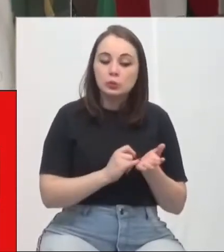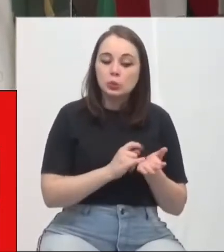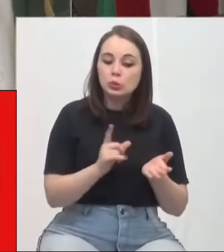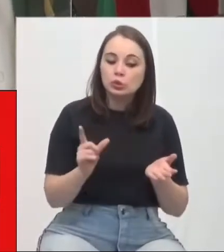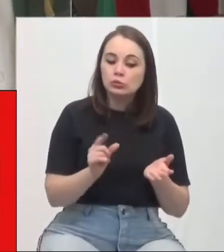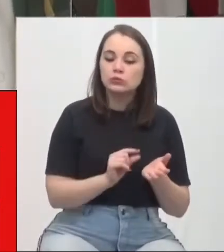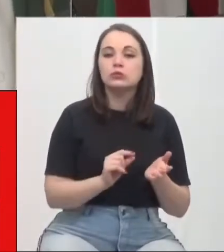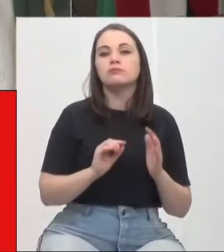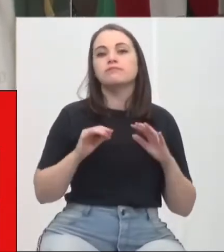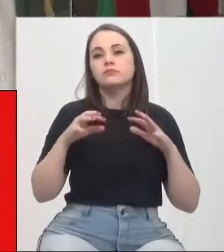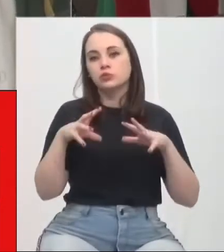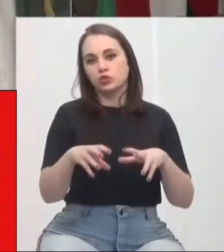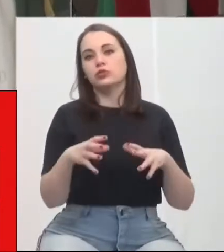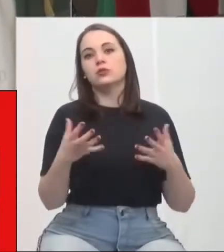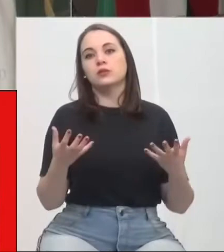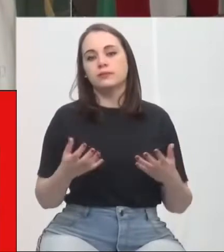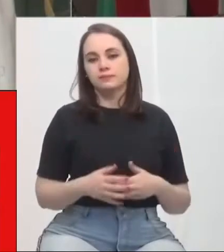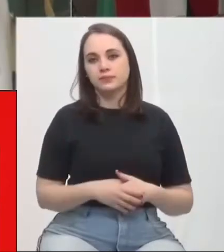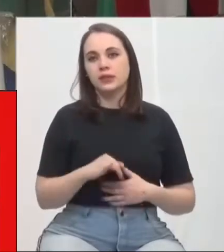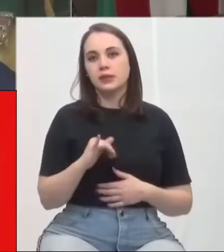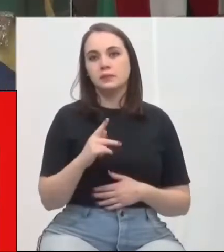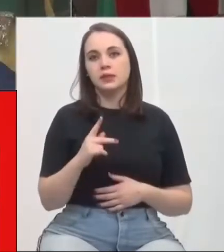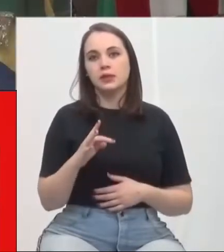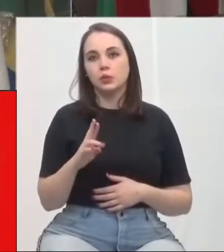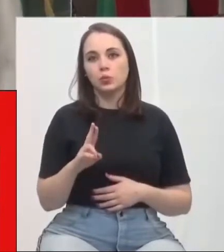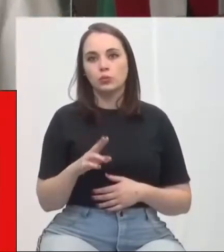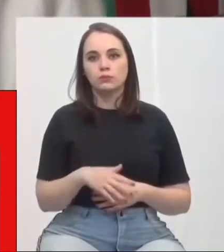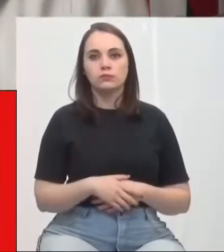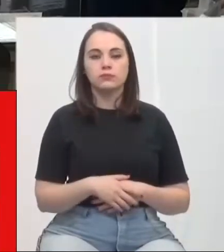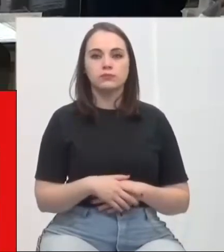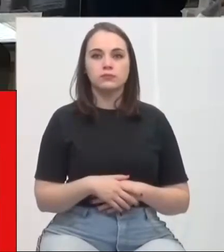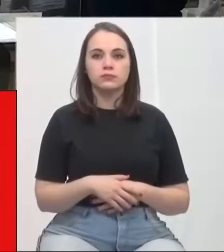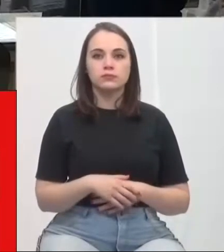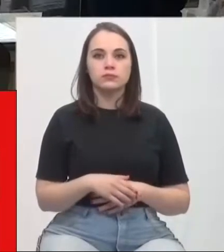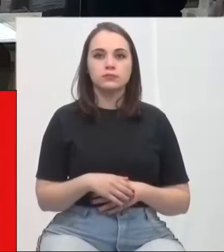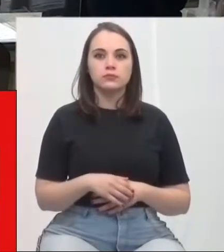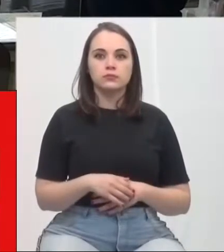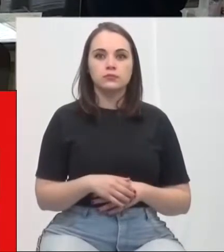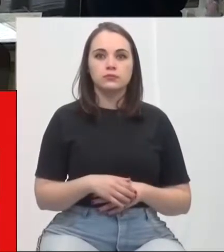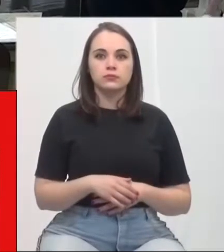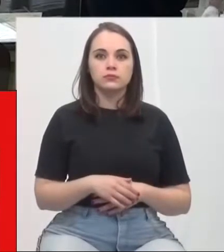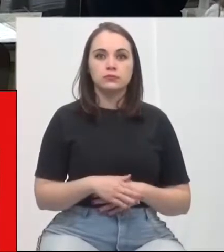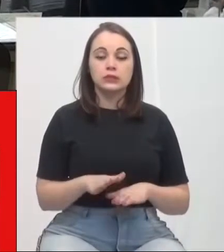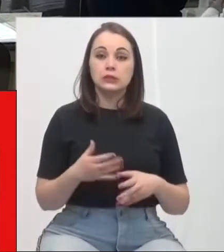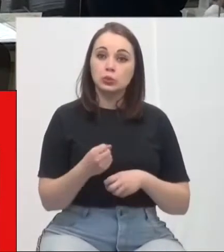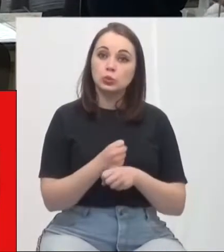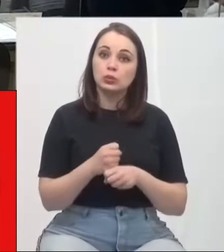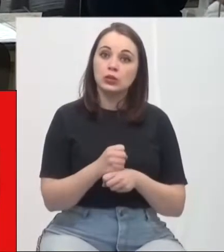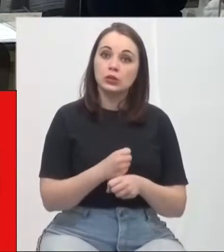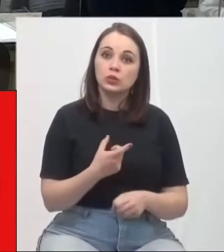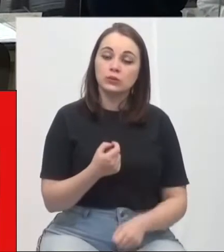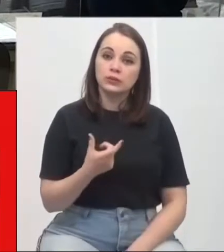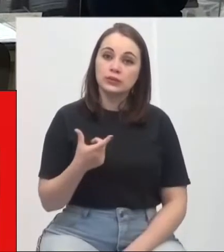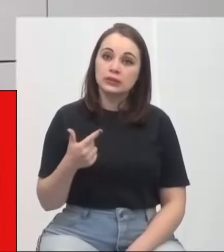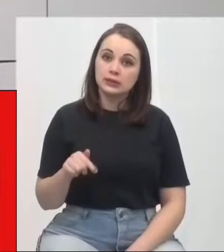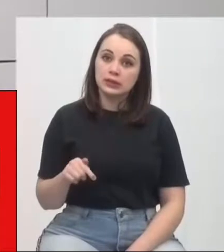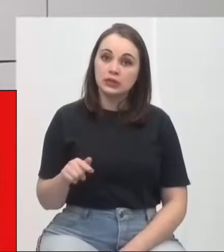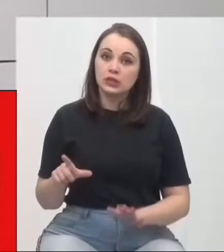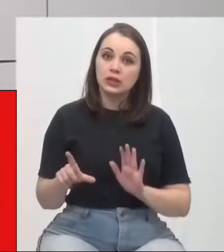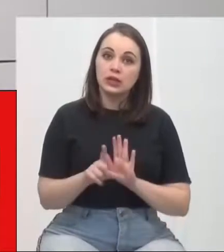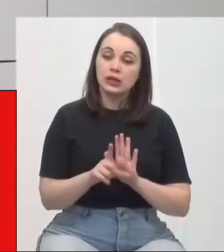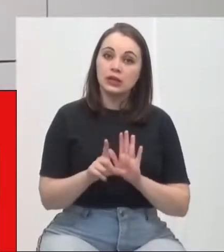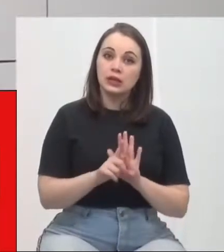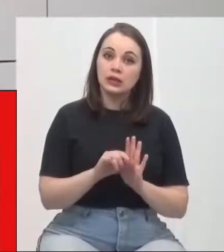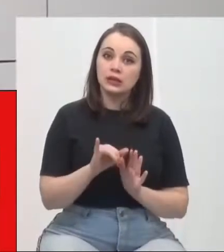então, o Criciúma Esporte Clube do IPTU dos seus imóveis? Pois não? Então, vereador Zairo, no ano de 2017 foram revogadas as leis de